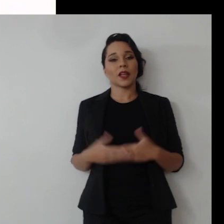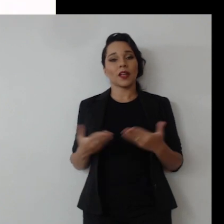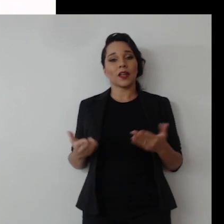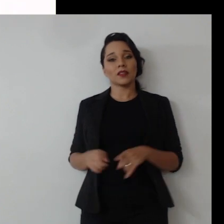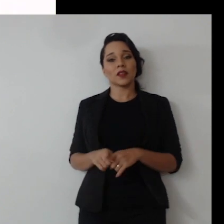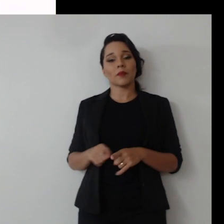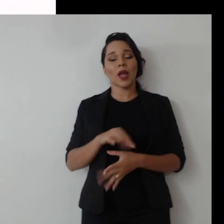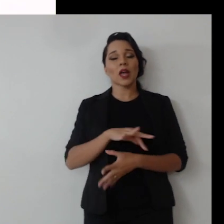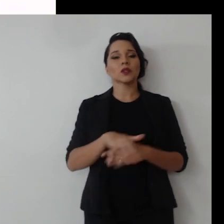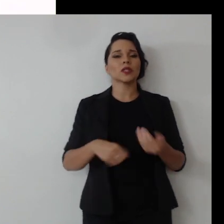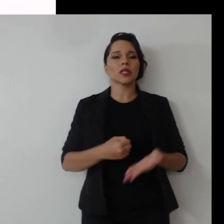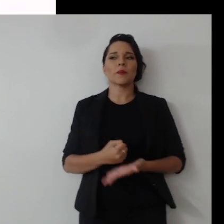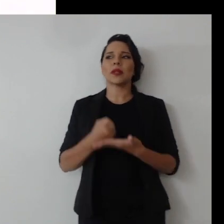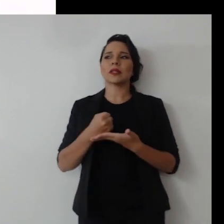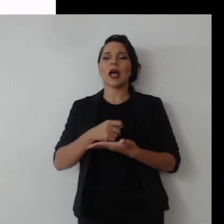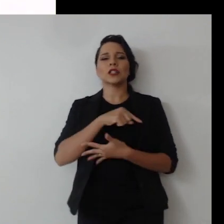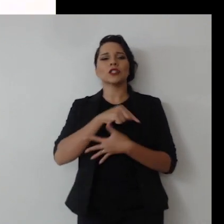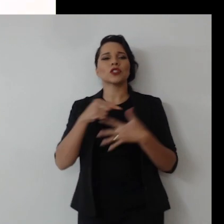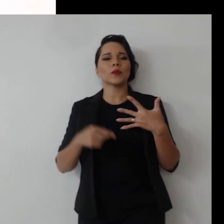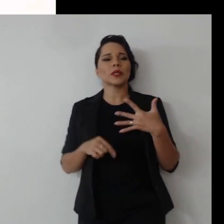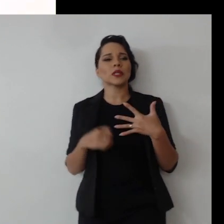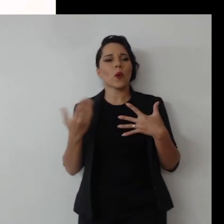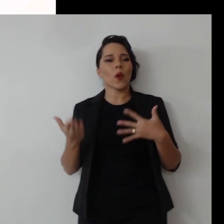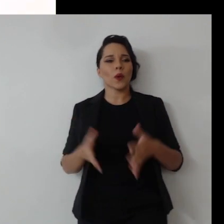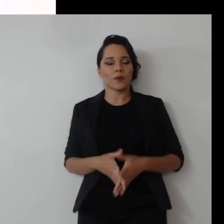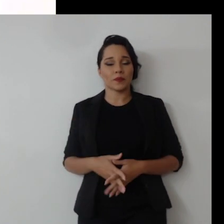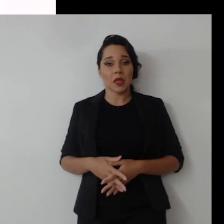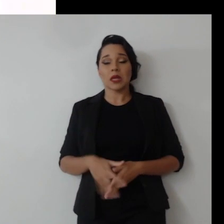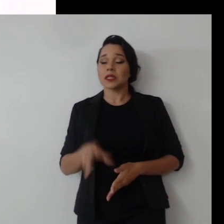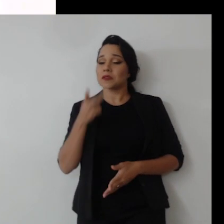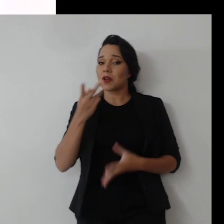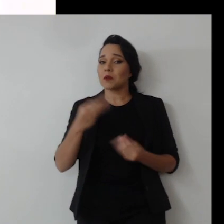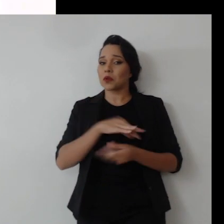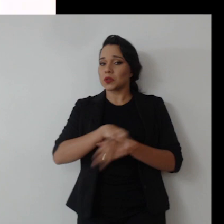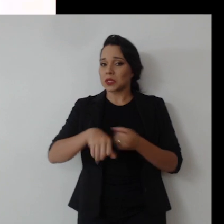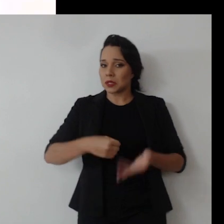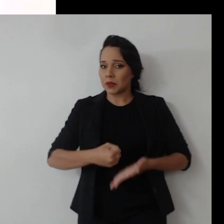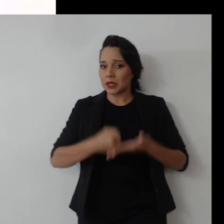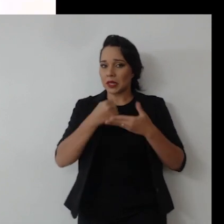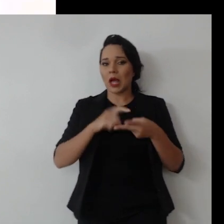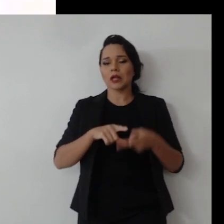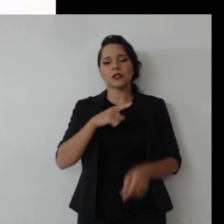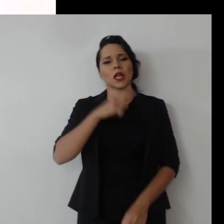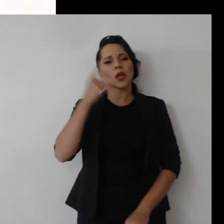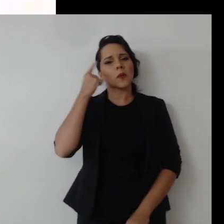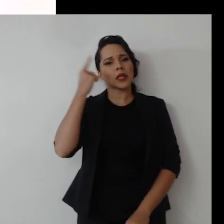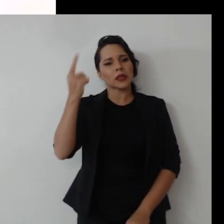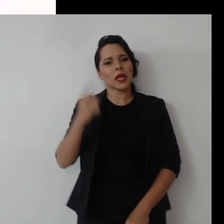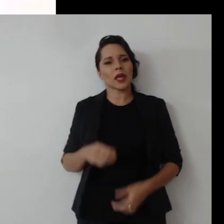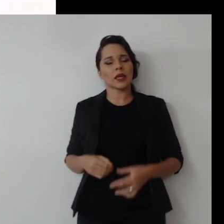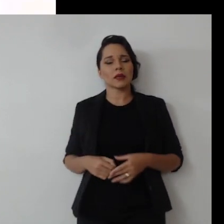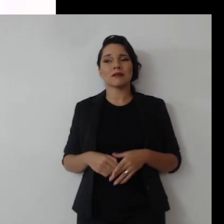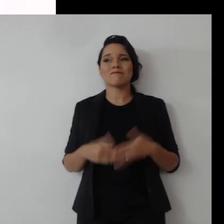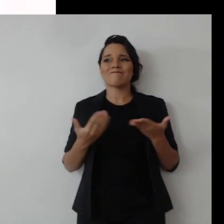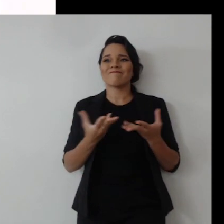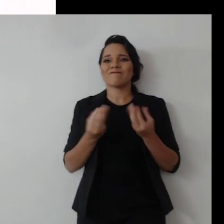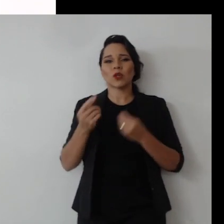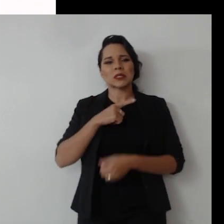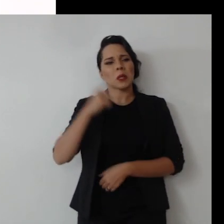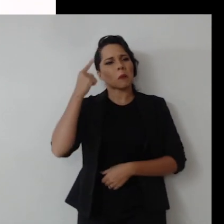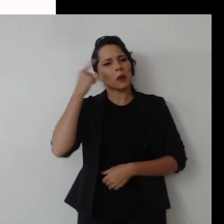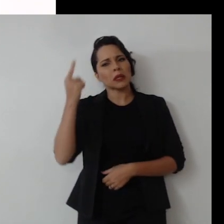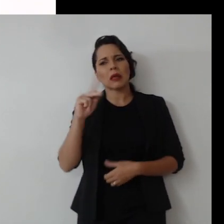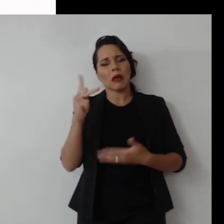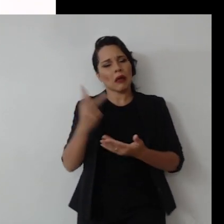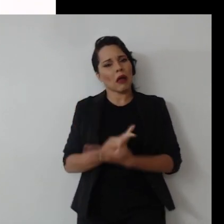E as dimensões da sustentabilidade? Gente, fala-se muito de sustentabilidade, a gente tem uma ideia, mas muitos